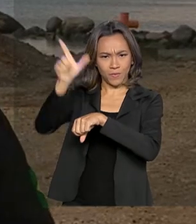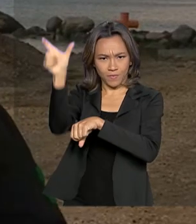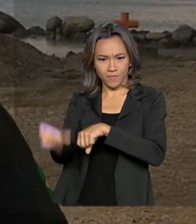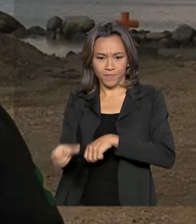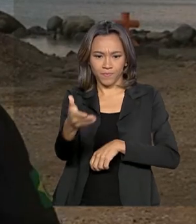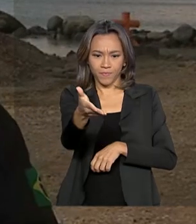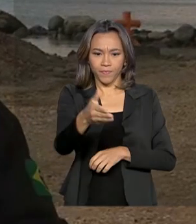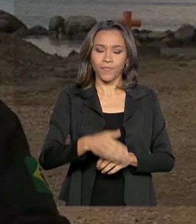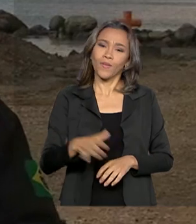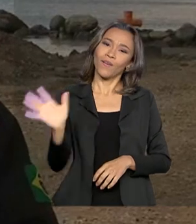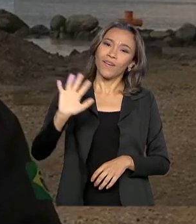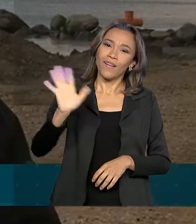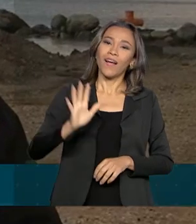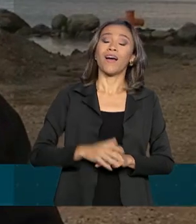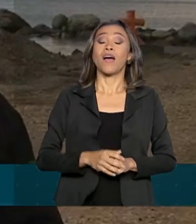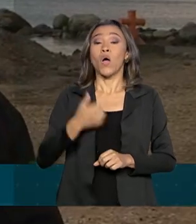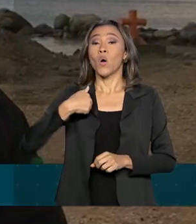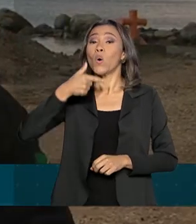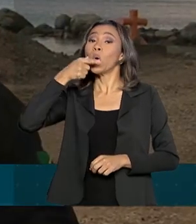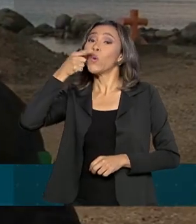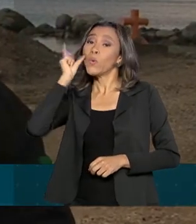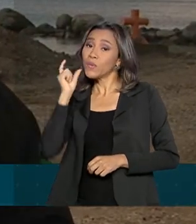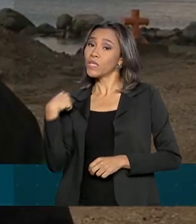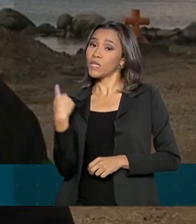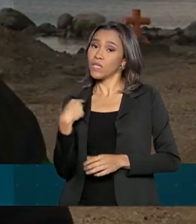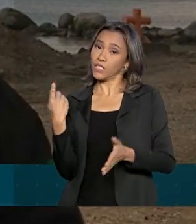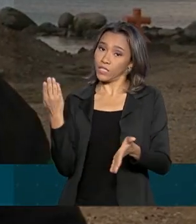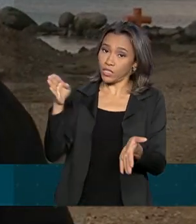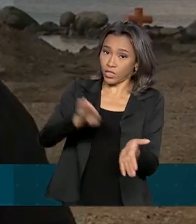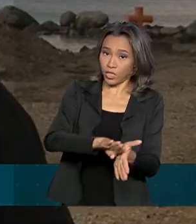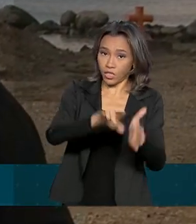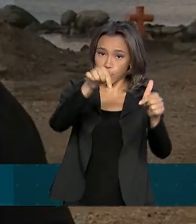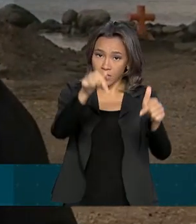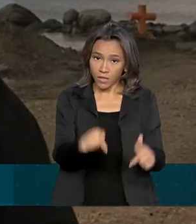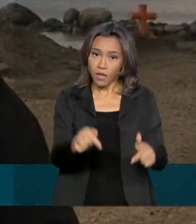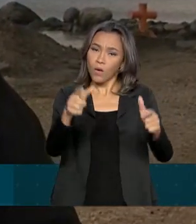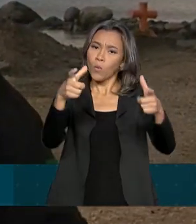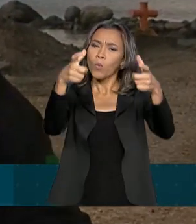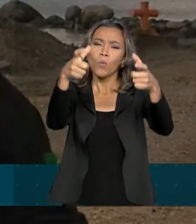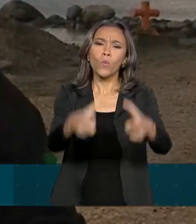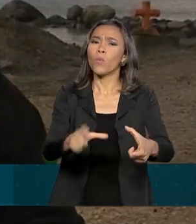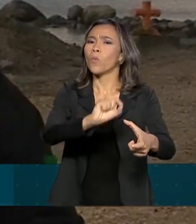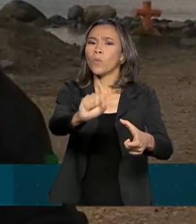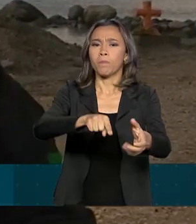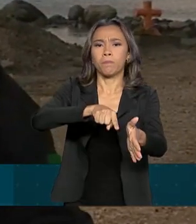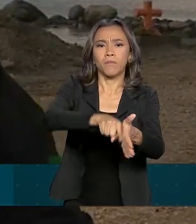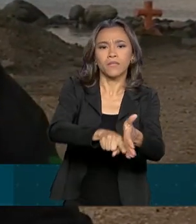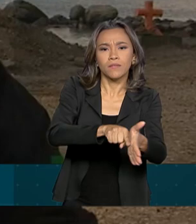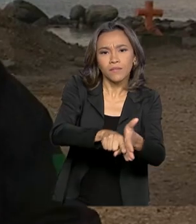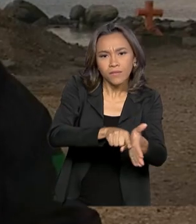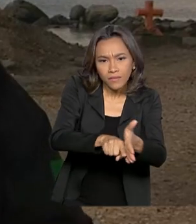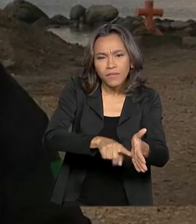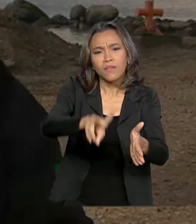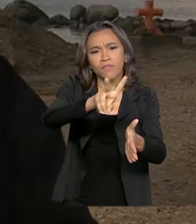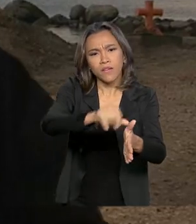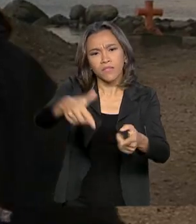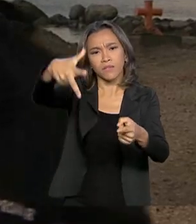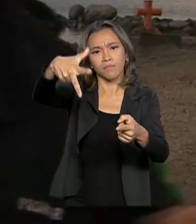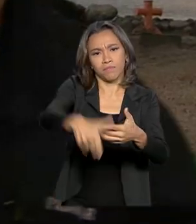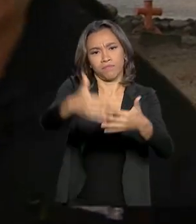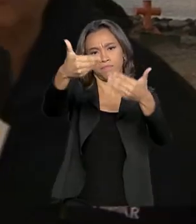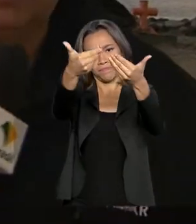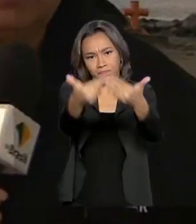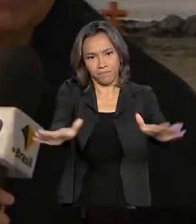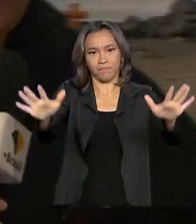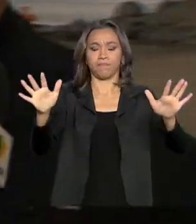Olá, a equipe da TV Brasil chegou ontem aqui na ilha de Rei Jorge, onde fica a estação brasileira comandante Ferraz, que vai ser reinaugurada amanhã.